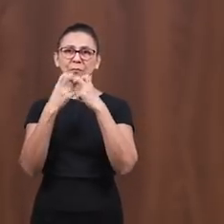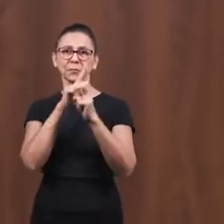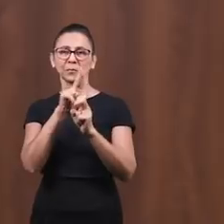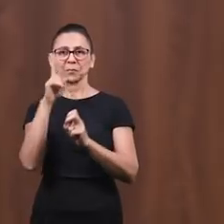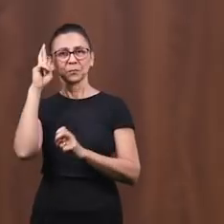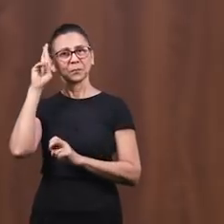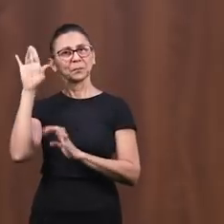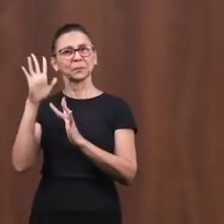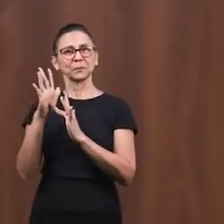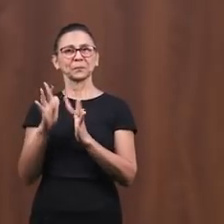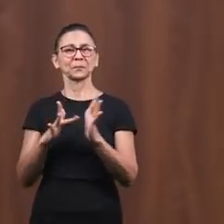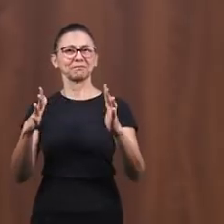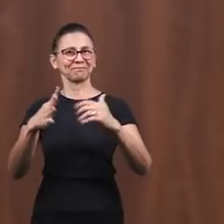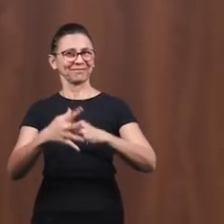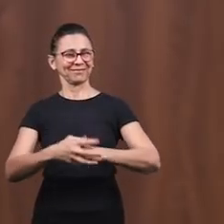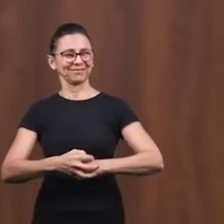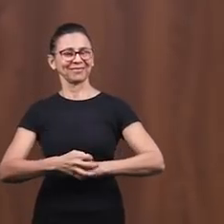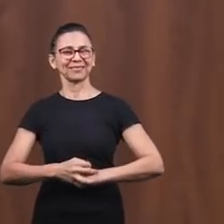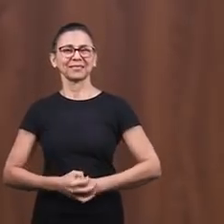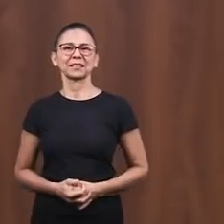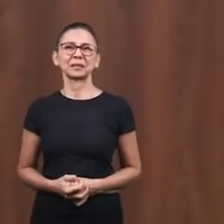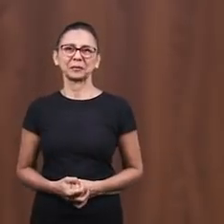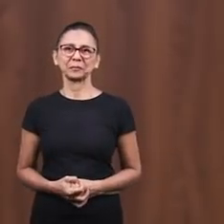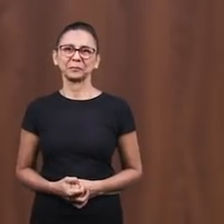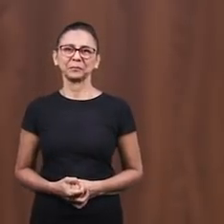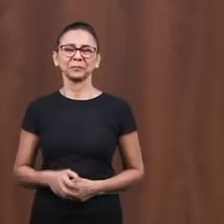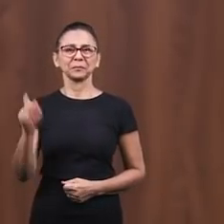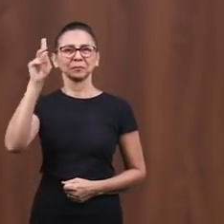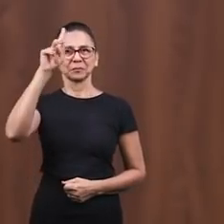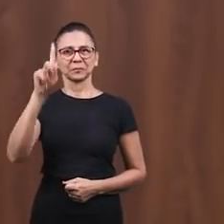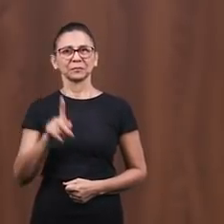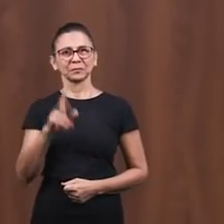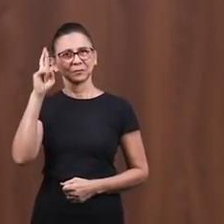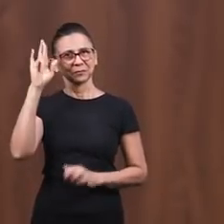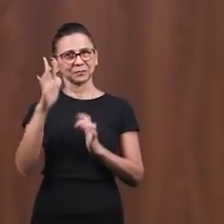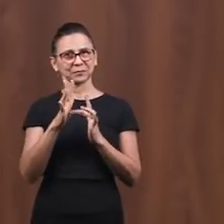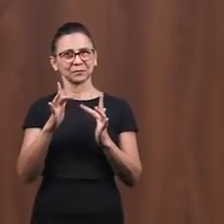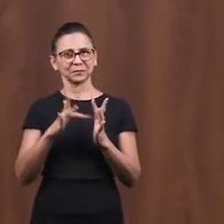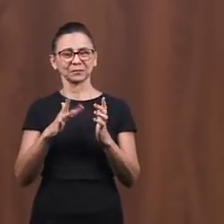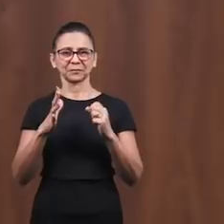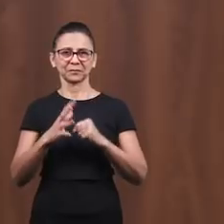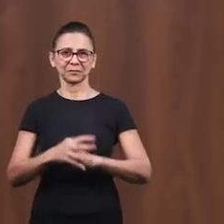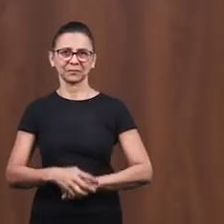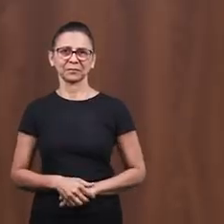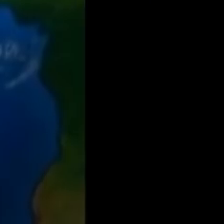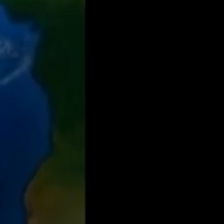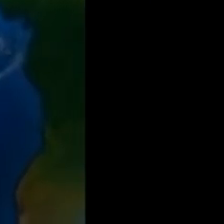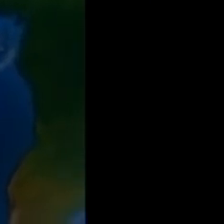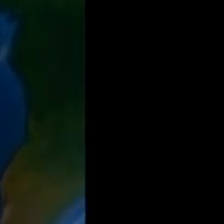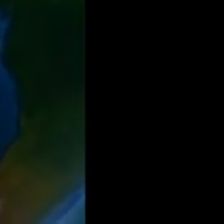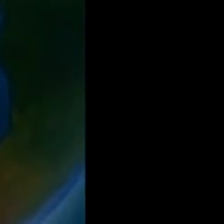clamamos assim em nome do Senhor Jesus. Amém. A paz do Senhor Jesus a todos.